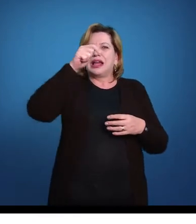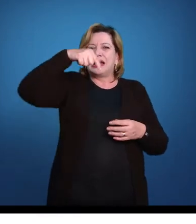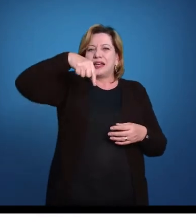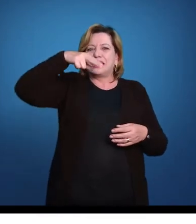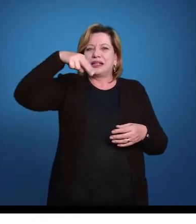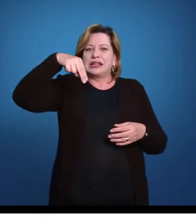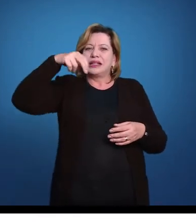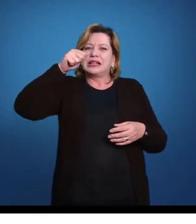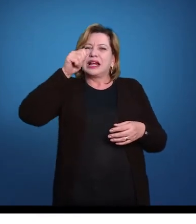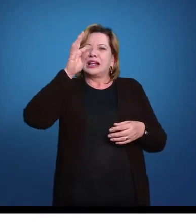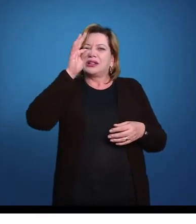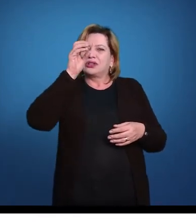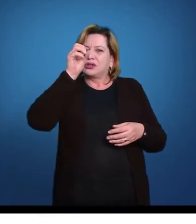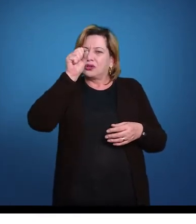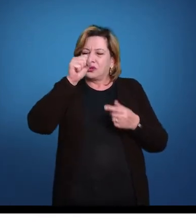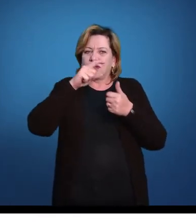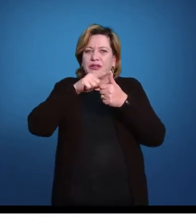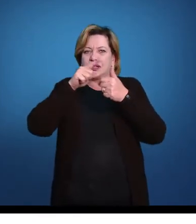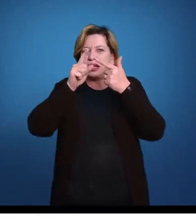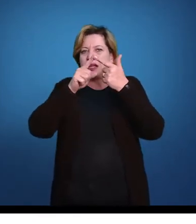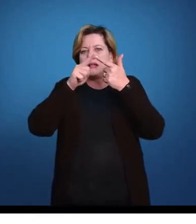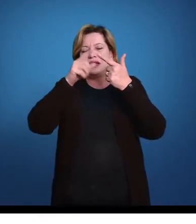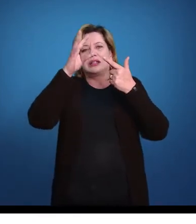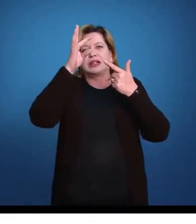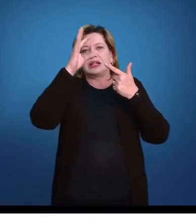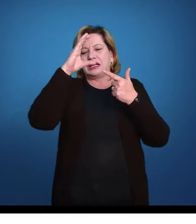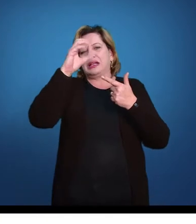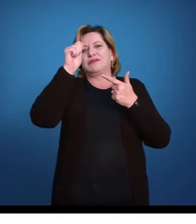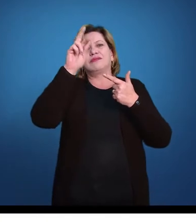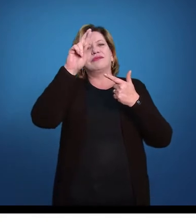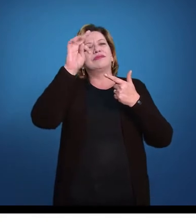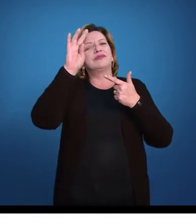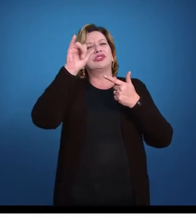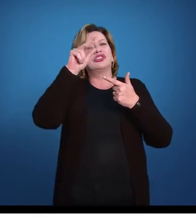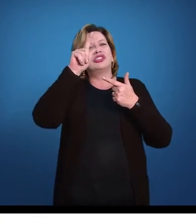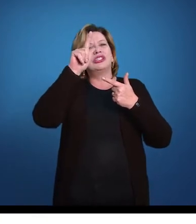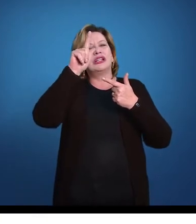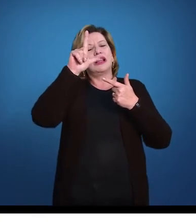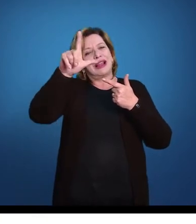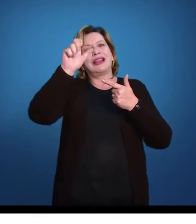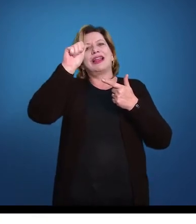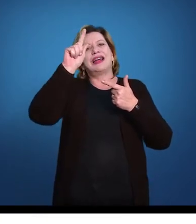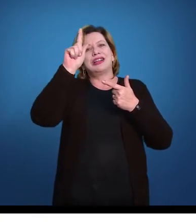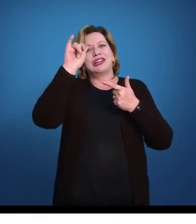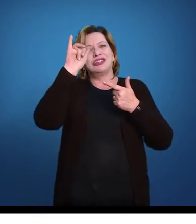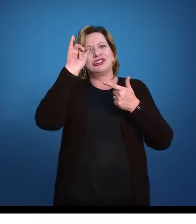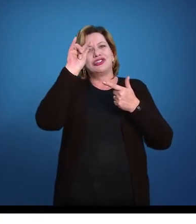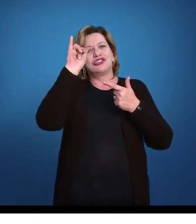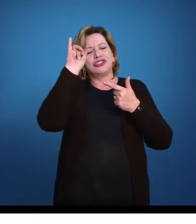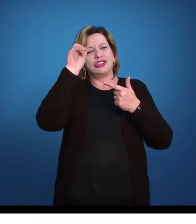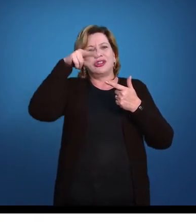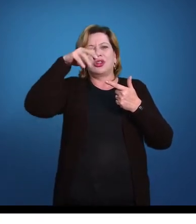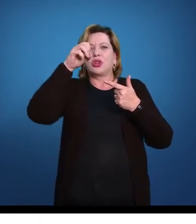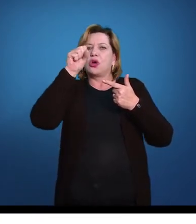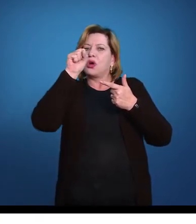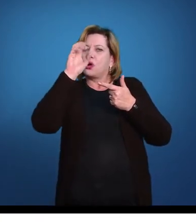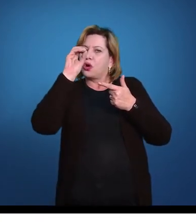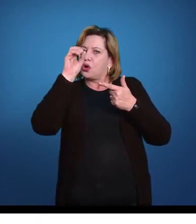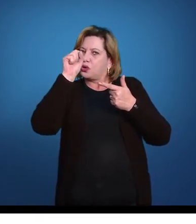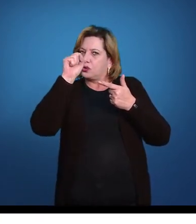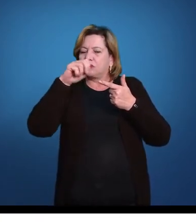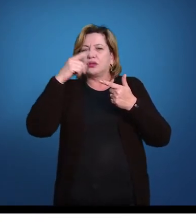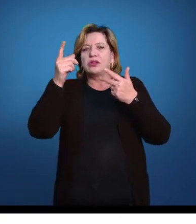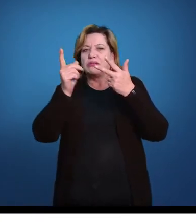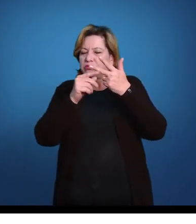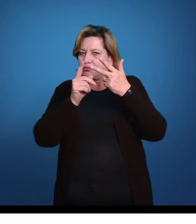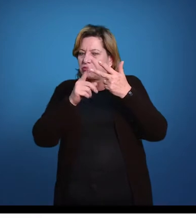os peixes cartilaginosos e os peixes ósseos. Existem outros táxons de peixes fósseis que a gente não vai ver, não dá tempo na nossa